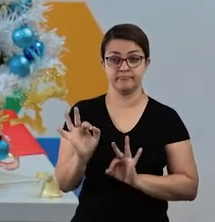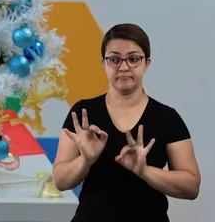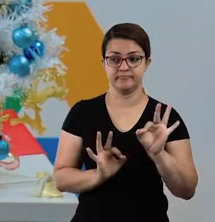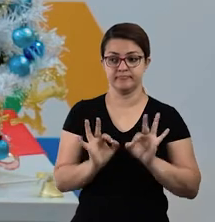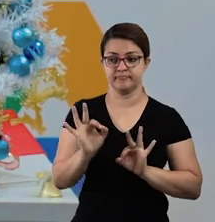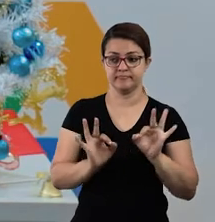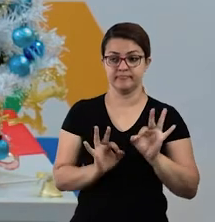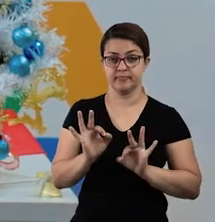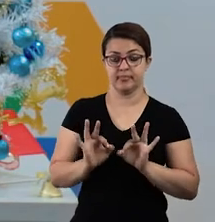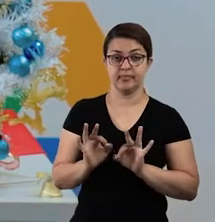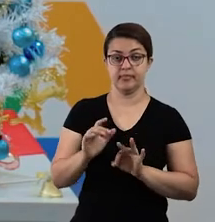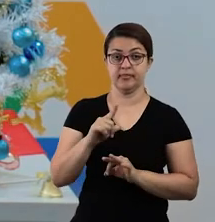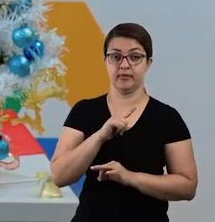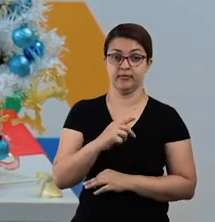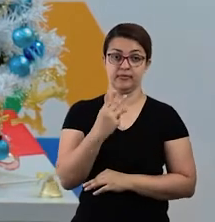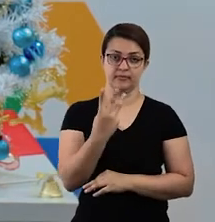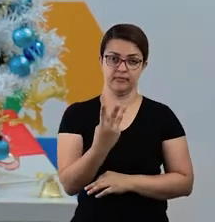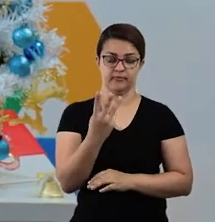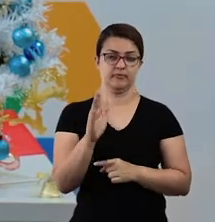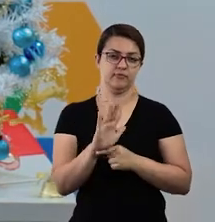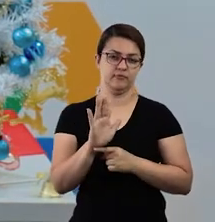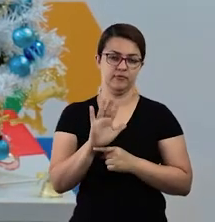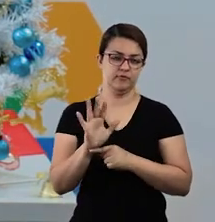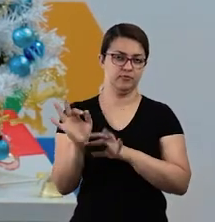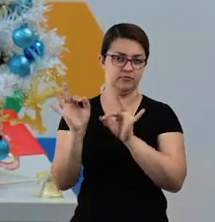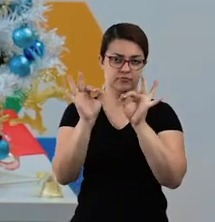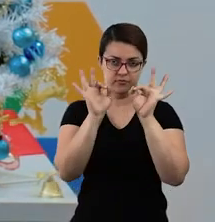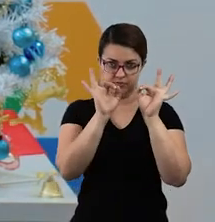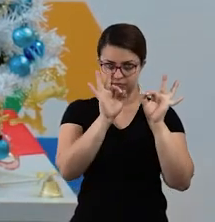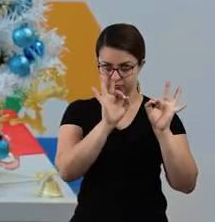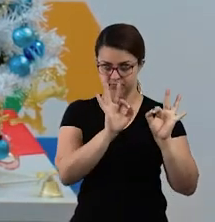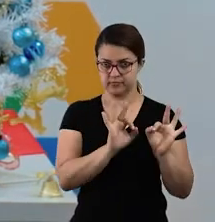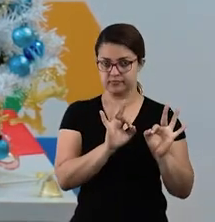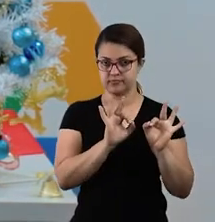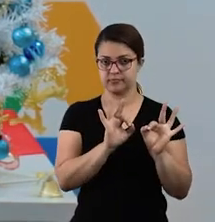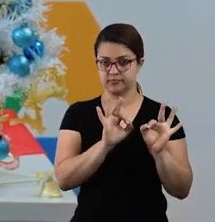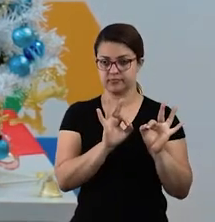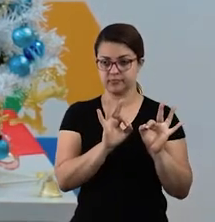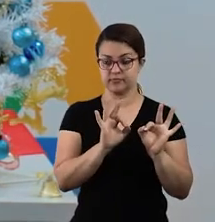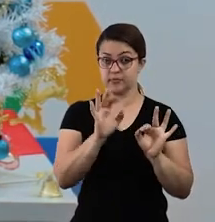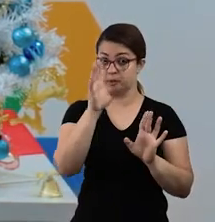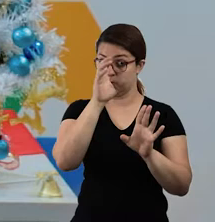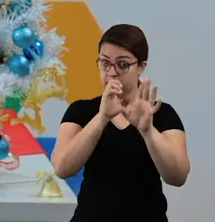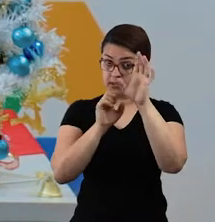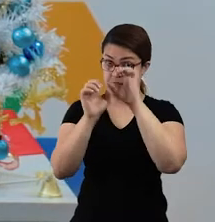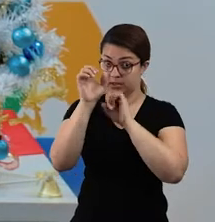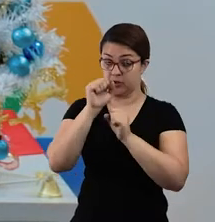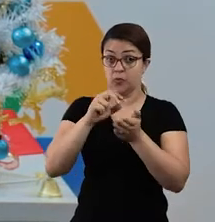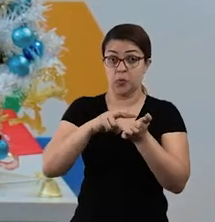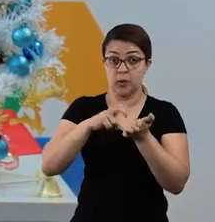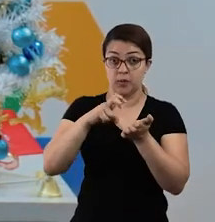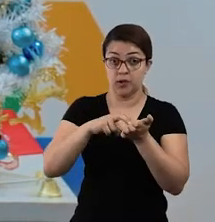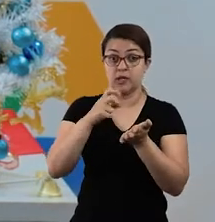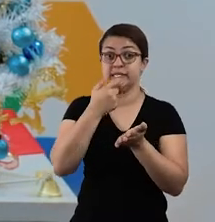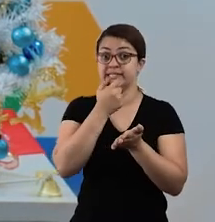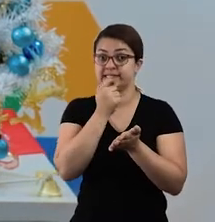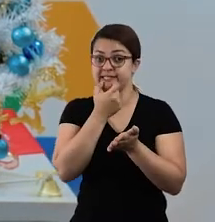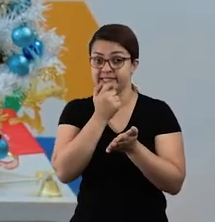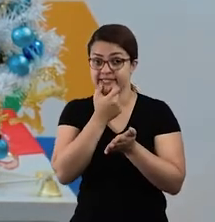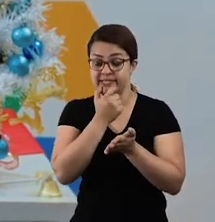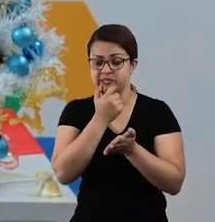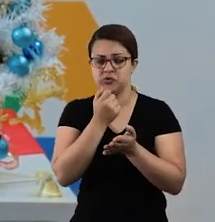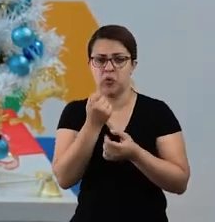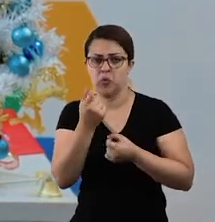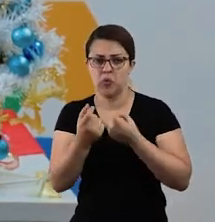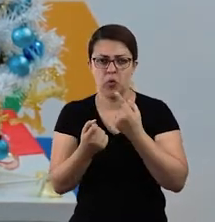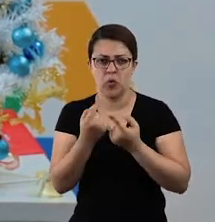preparamos três vídeos lá no link. Então, vocês vão assistir os vídeos para aprender a falar o vocabulário sobre